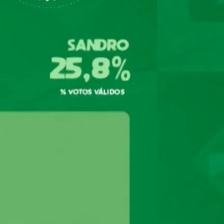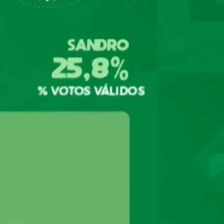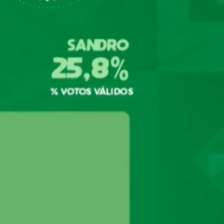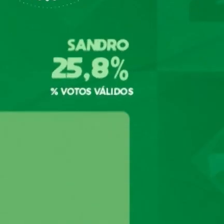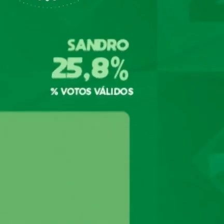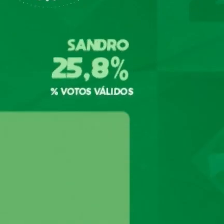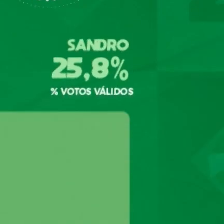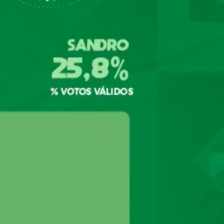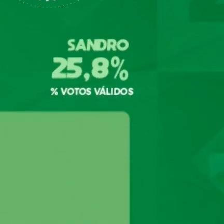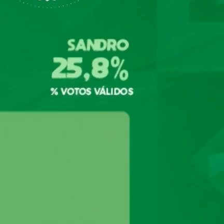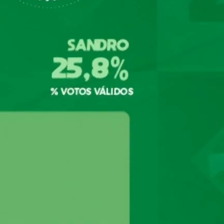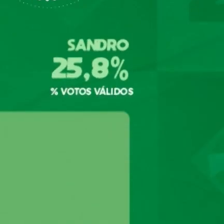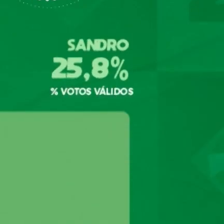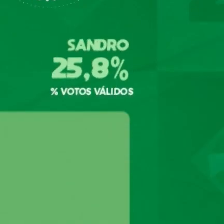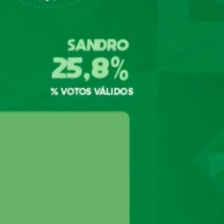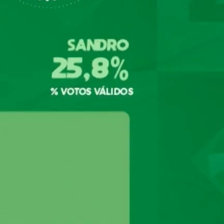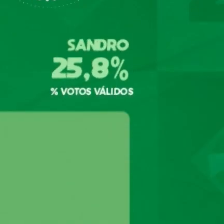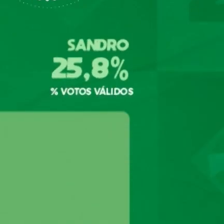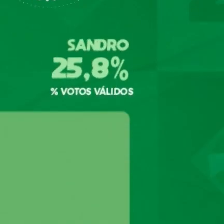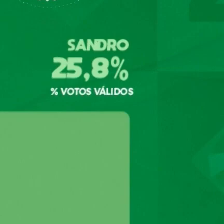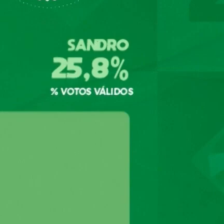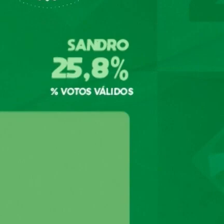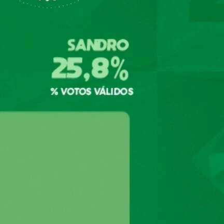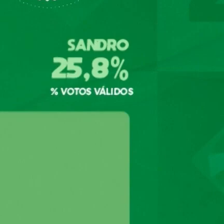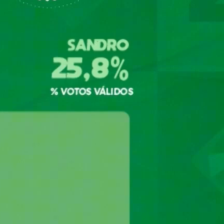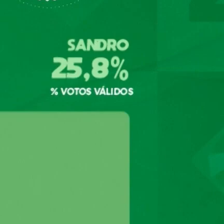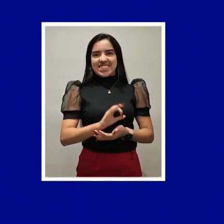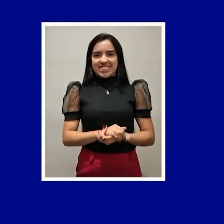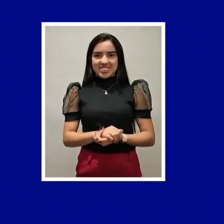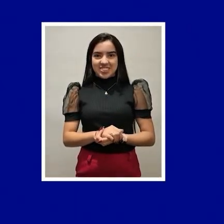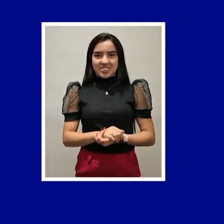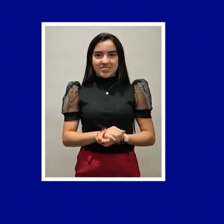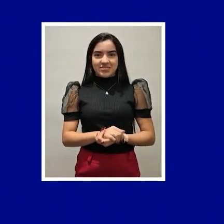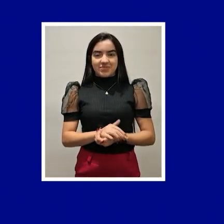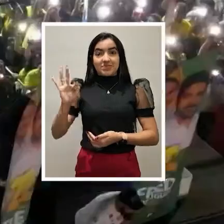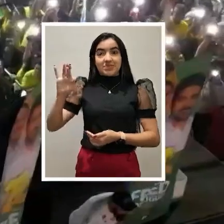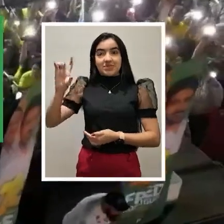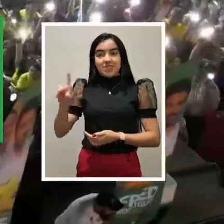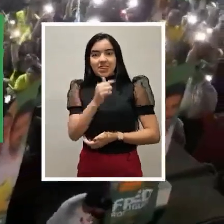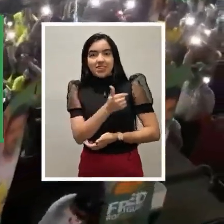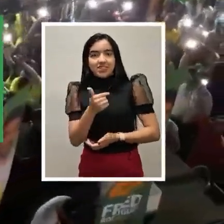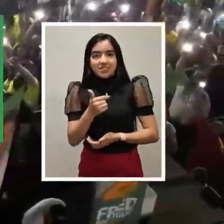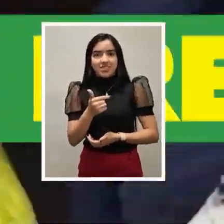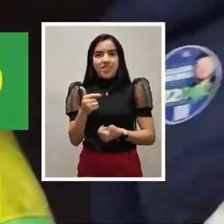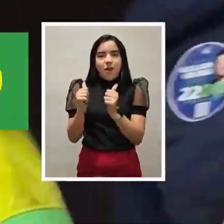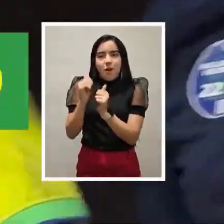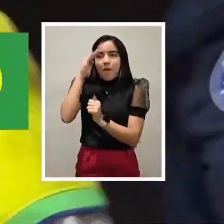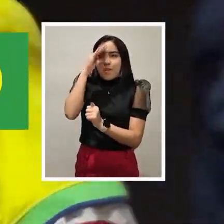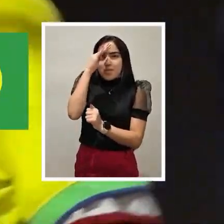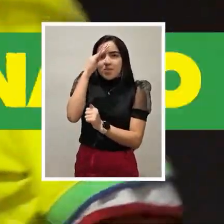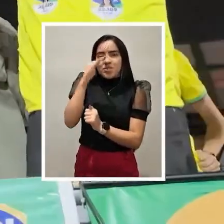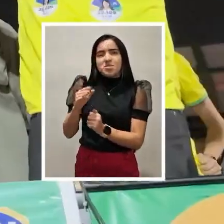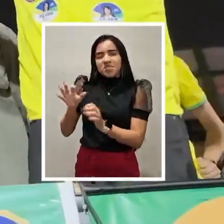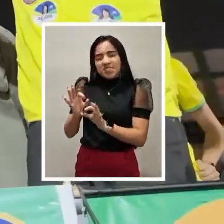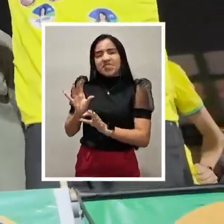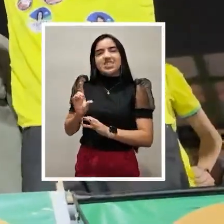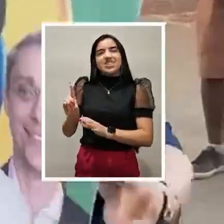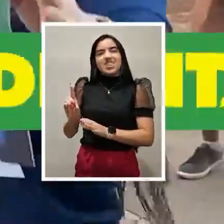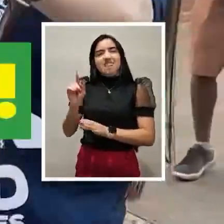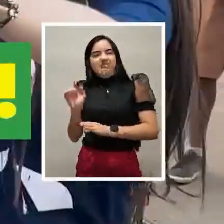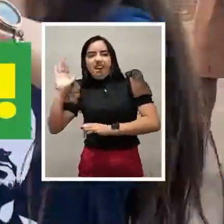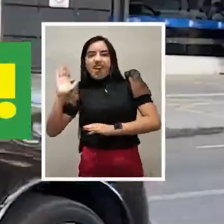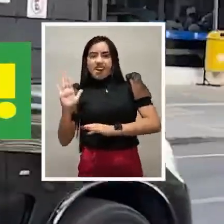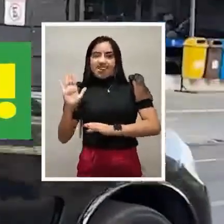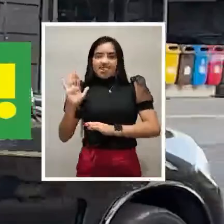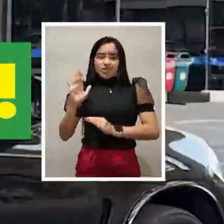Veritá confirma. Em Goiânia, Fred 22 é o líder. Vem com o Fred! Fred 22, do Bolsonaro, da direita,